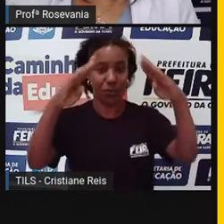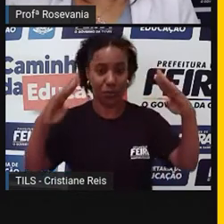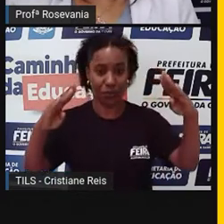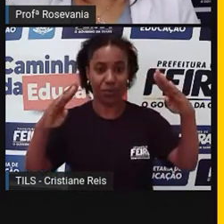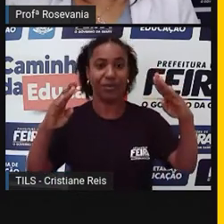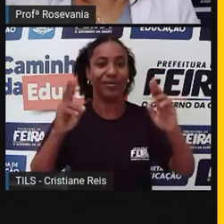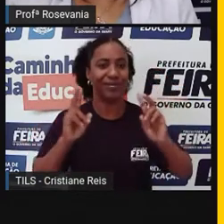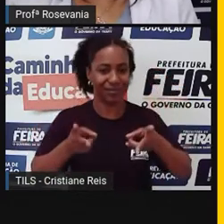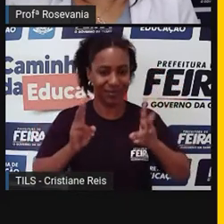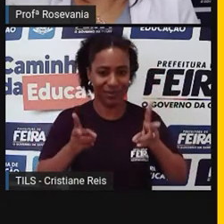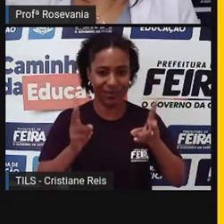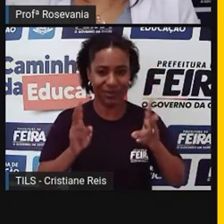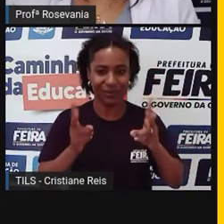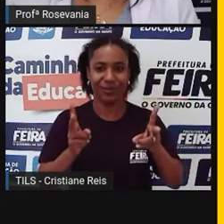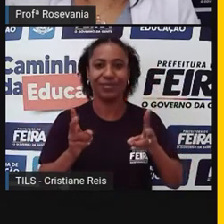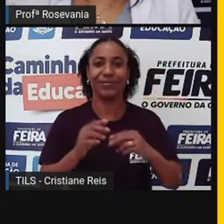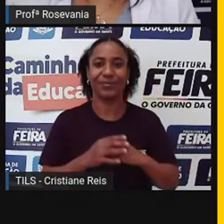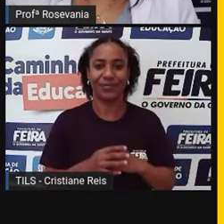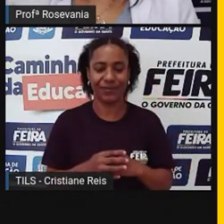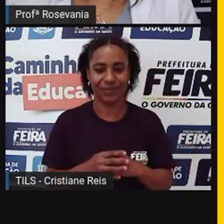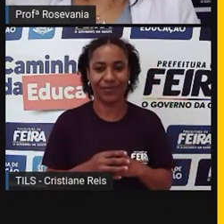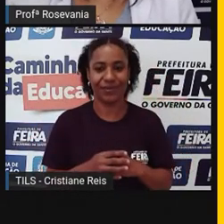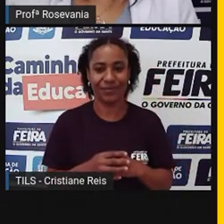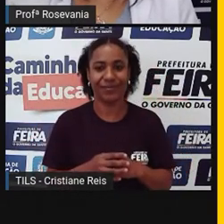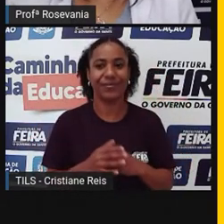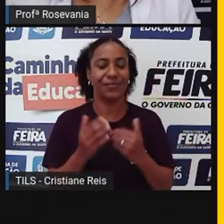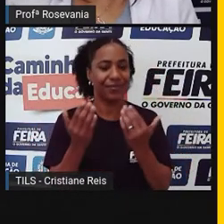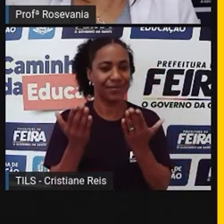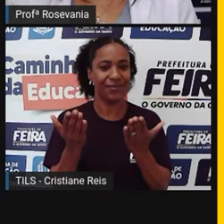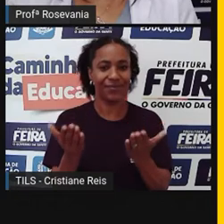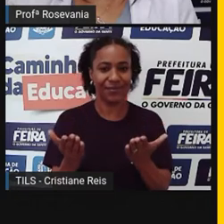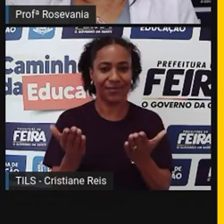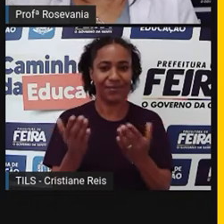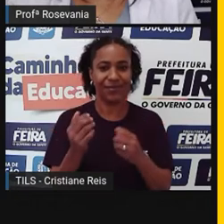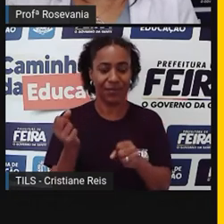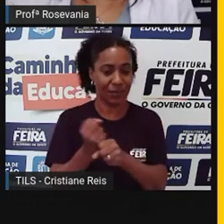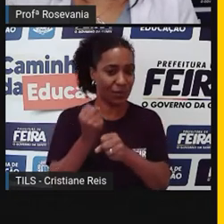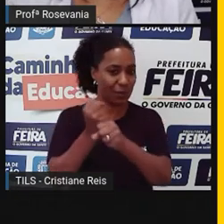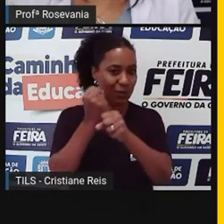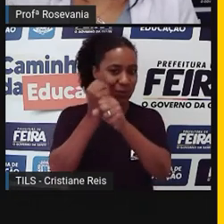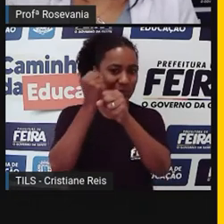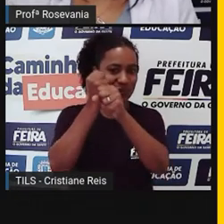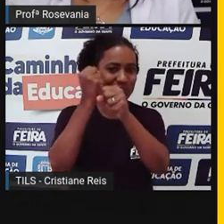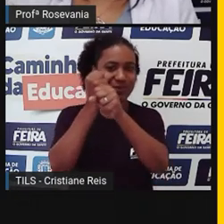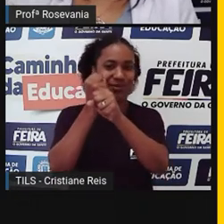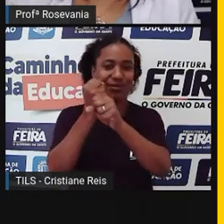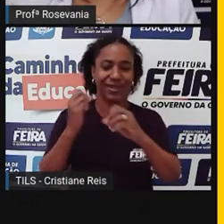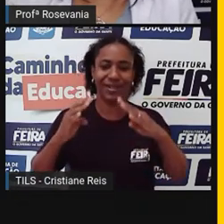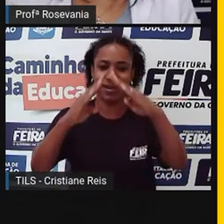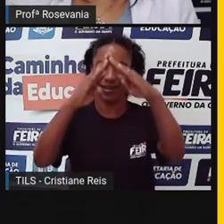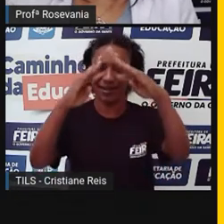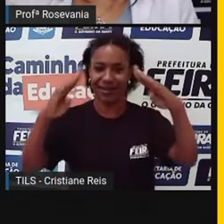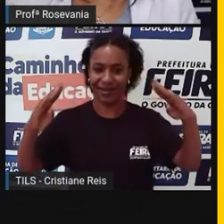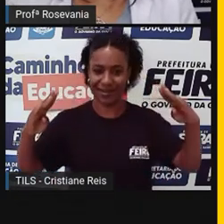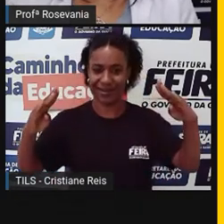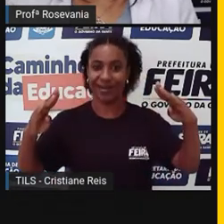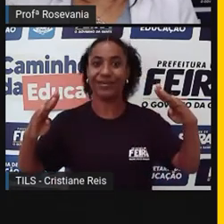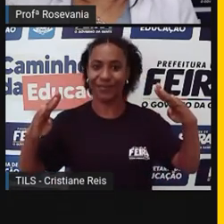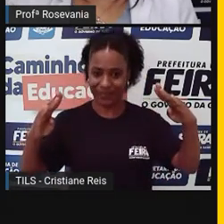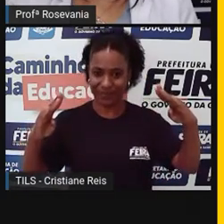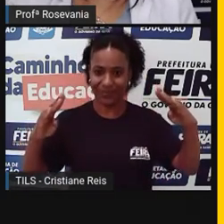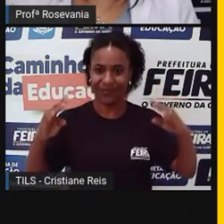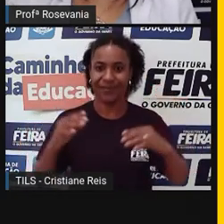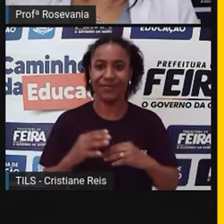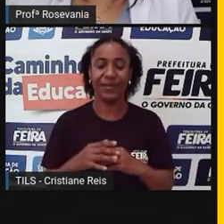bora dizer assim, né, que mudou o espaço natural para a construção desse espaço municipal, que já foi uma